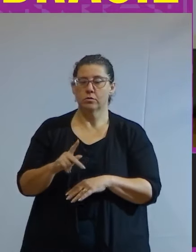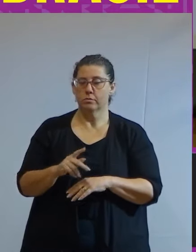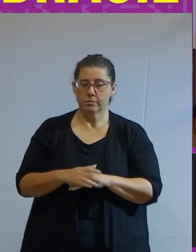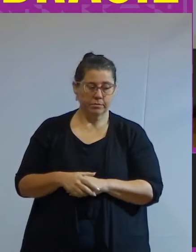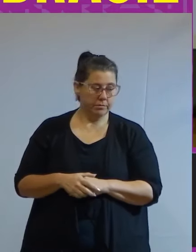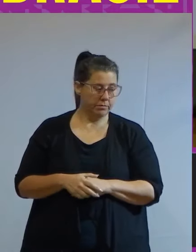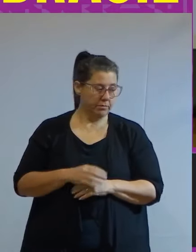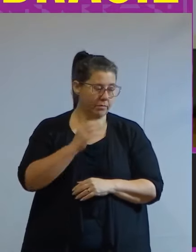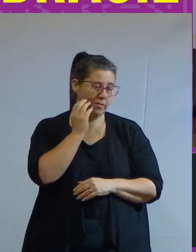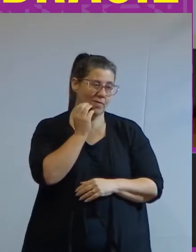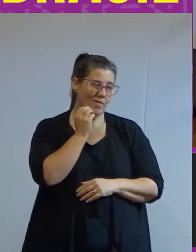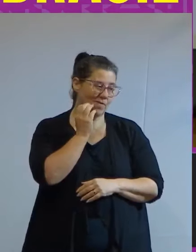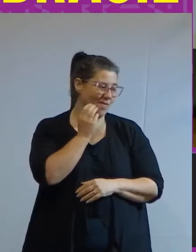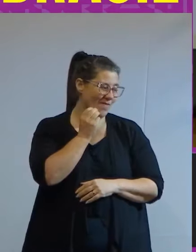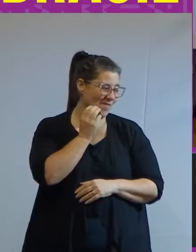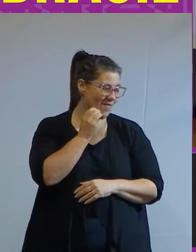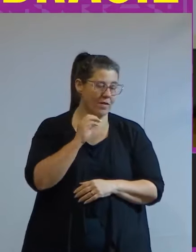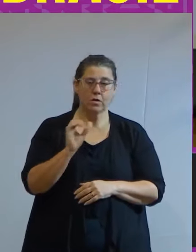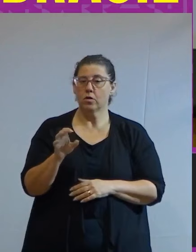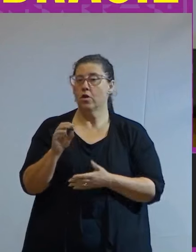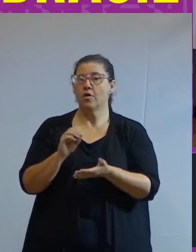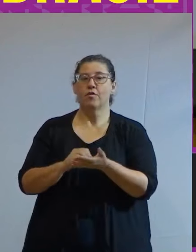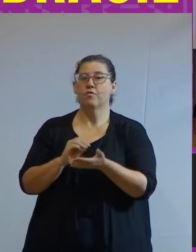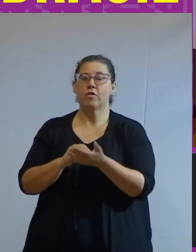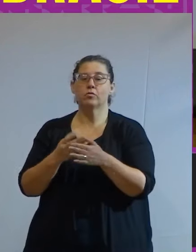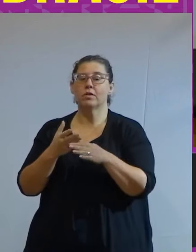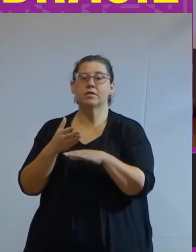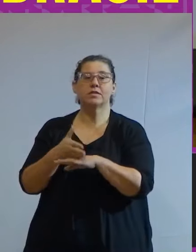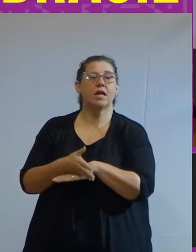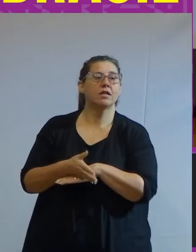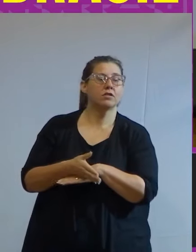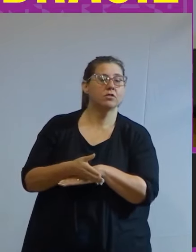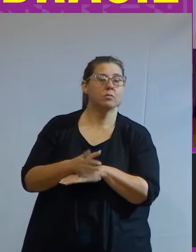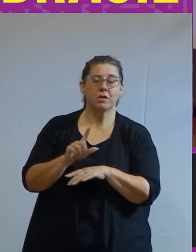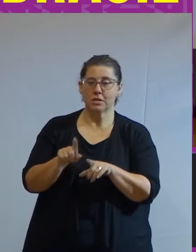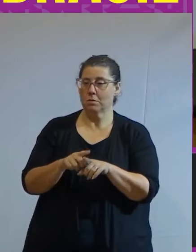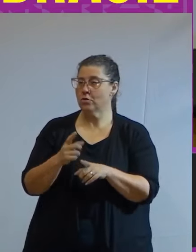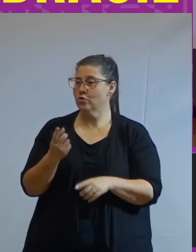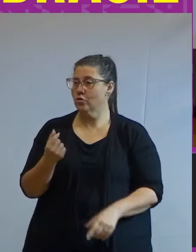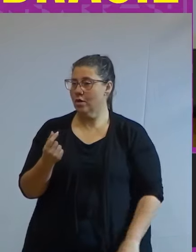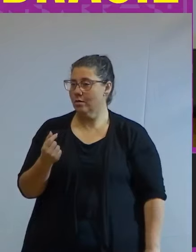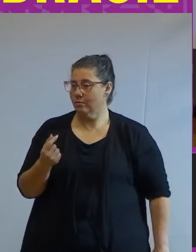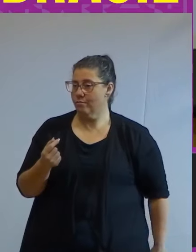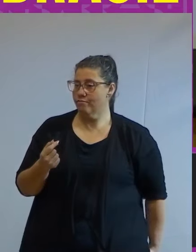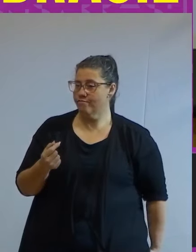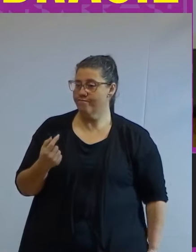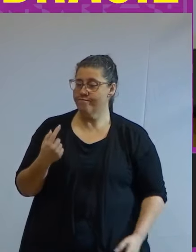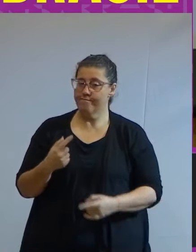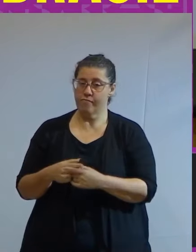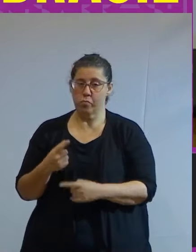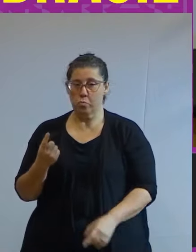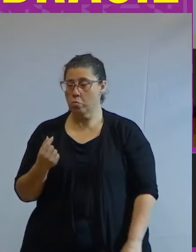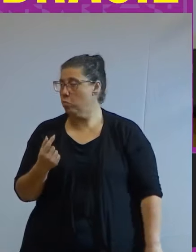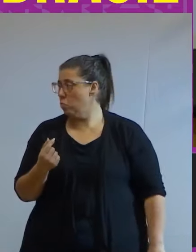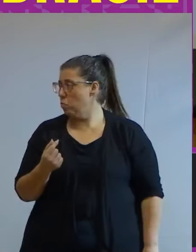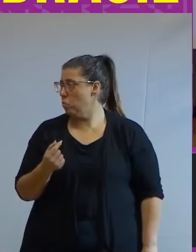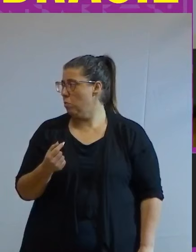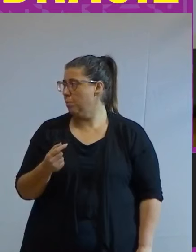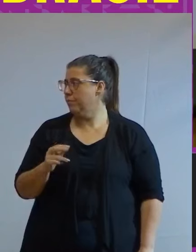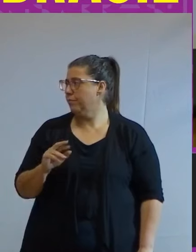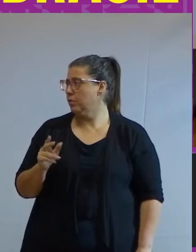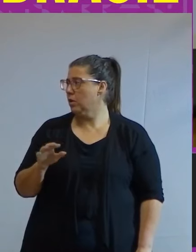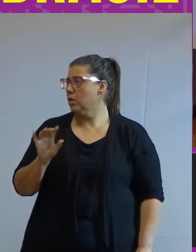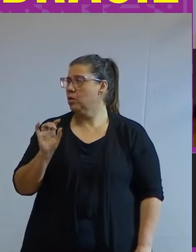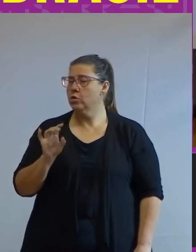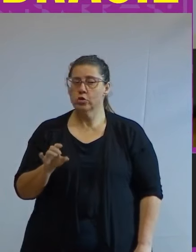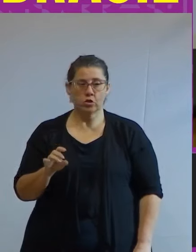não por não só falta de acesso mas também a dinheiro o dinheiro ele não mexe só